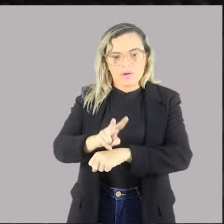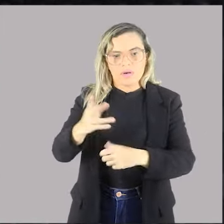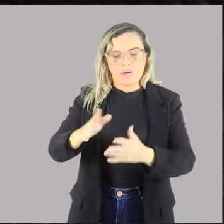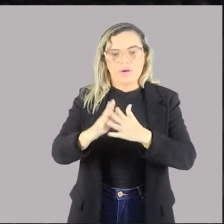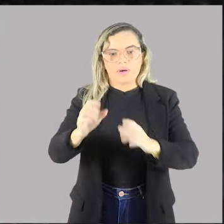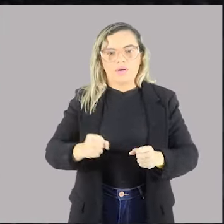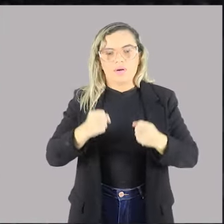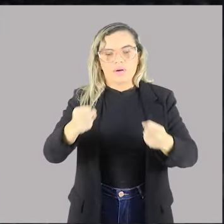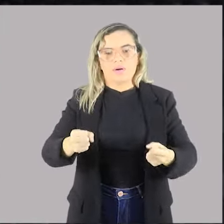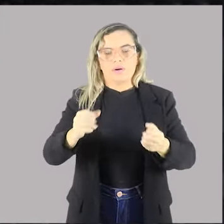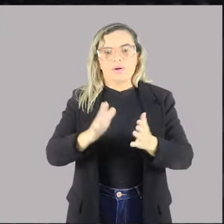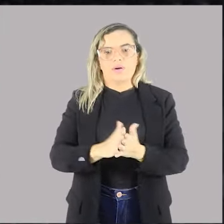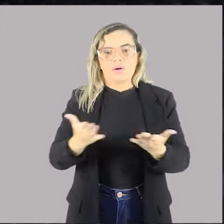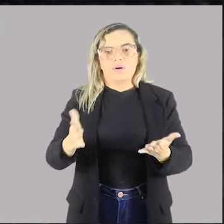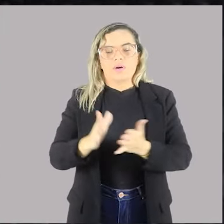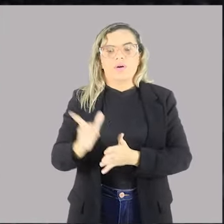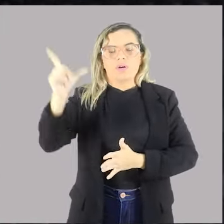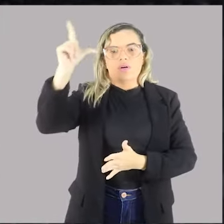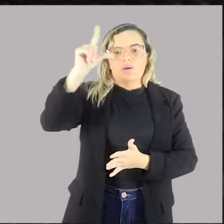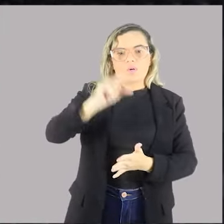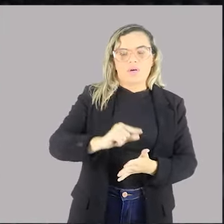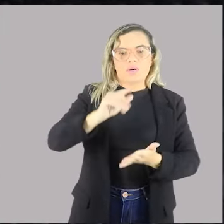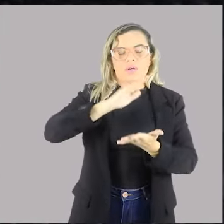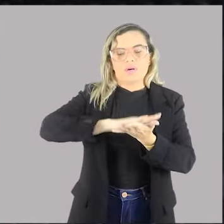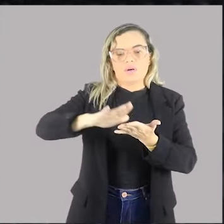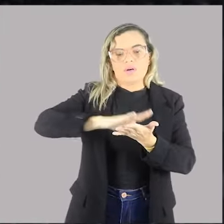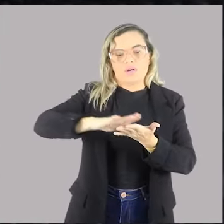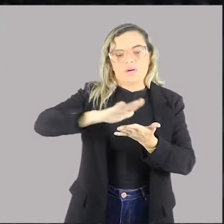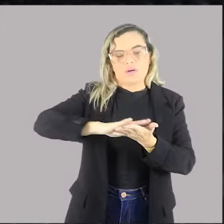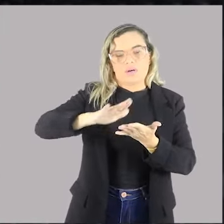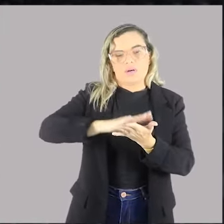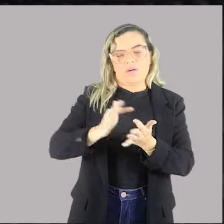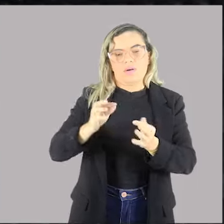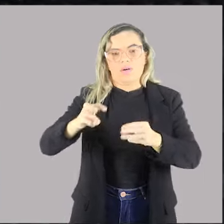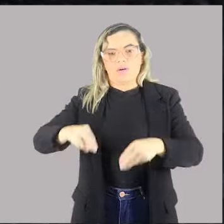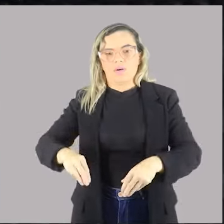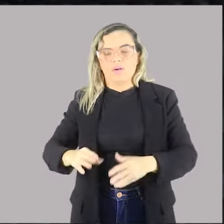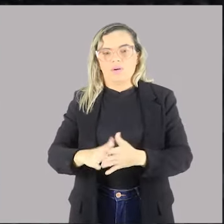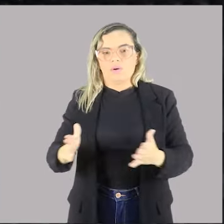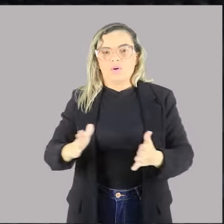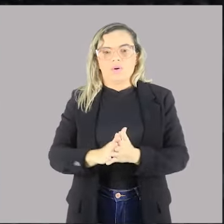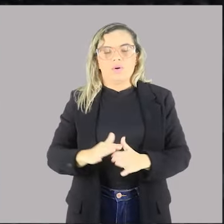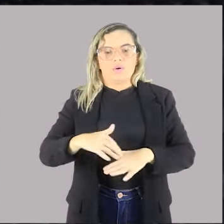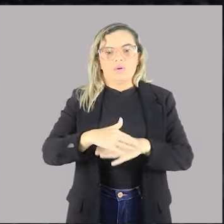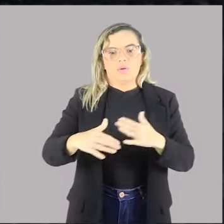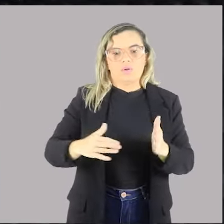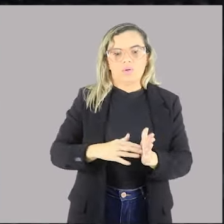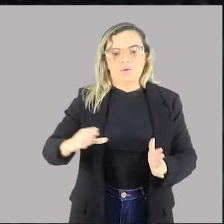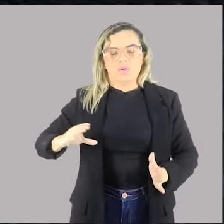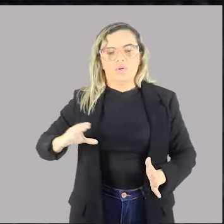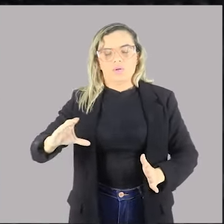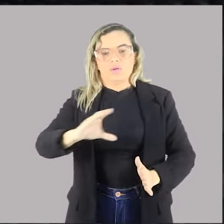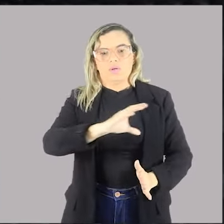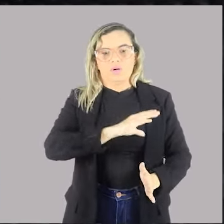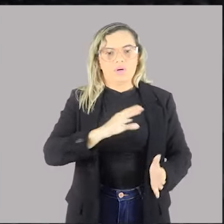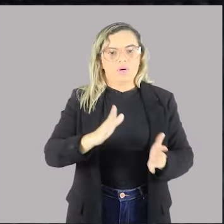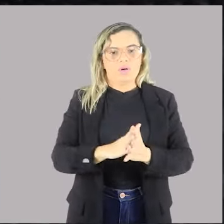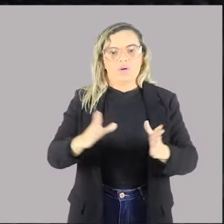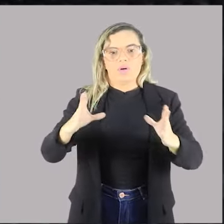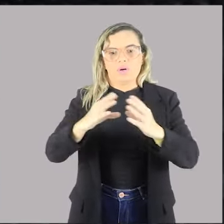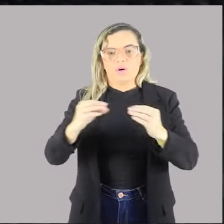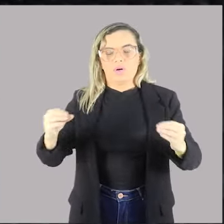para corte de gastos públicos com o pessoal, em último caso, depois de extinguir os cargos comissionados, extinguir,